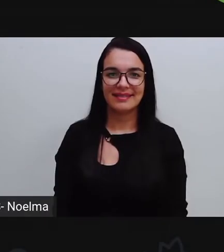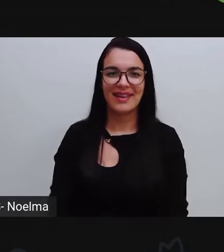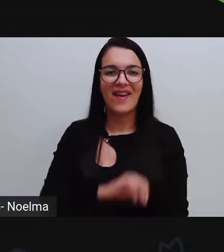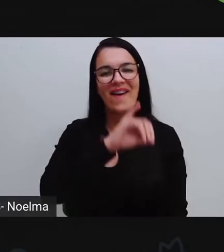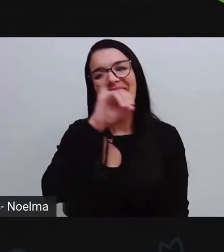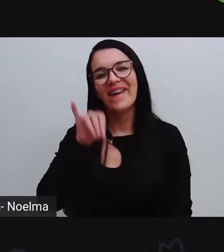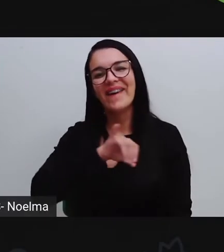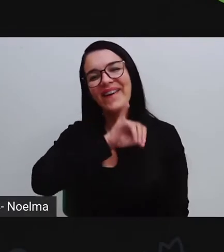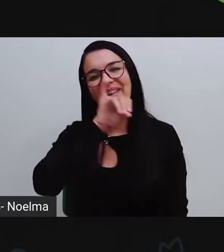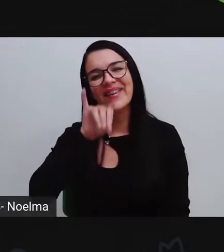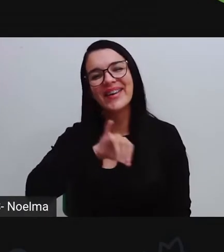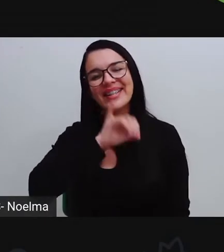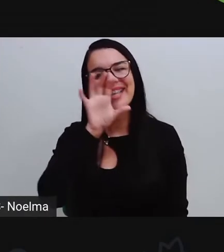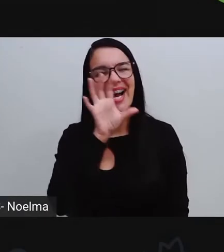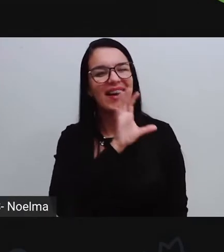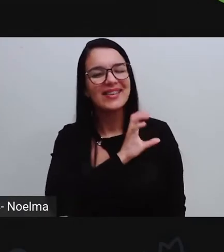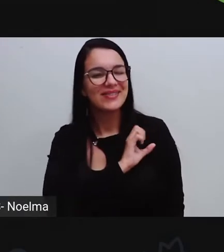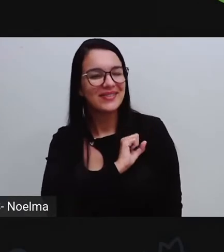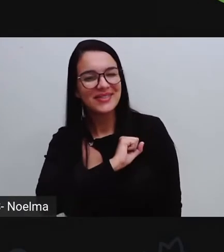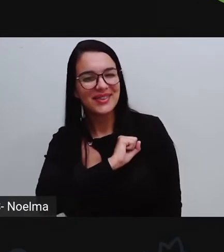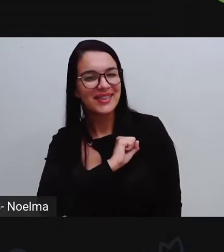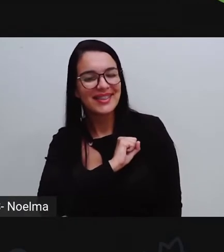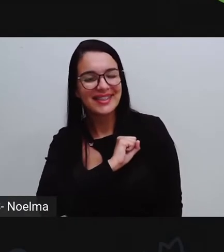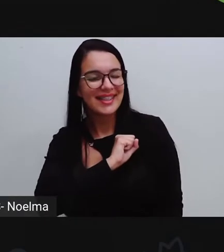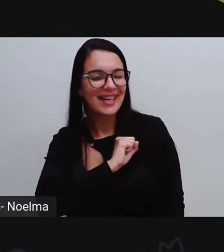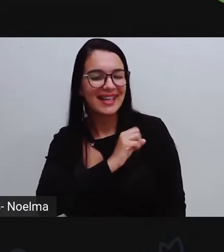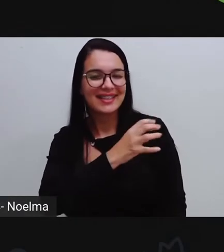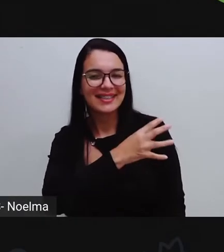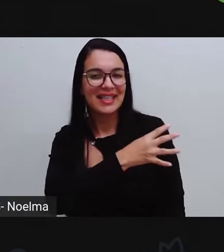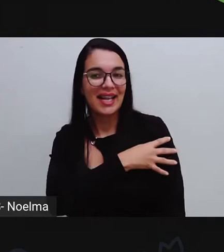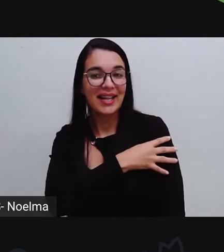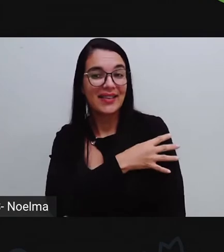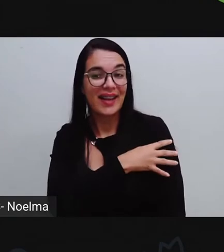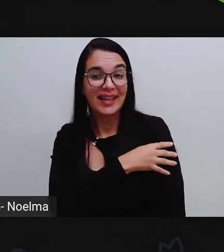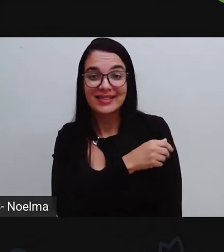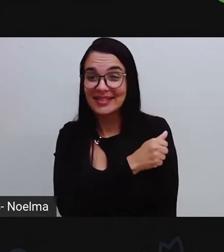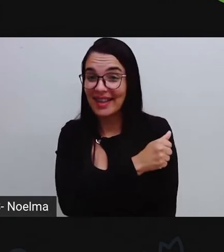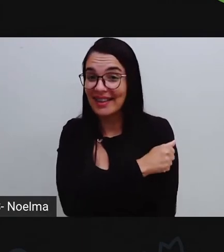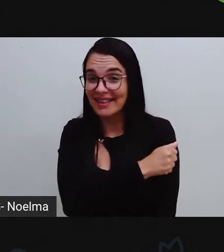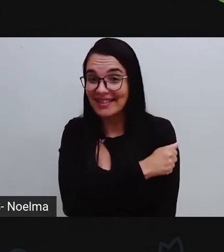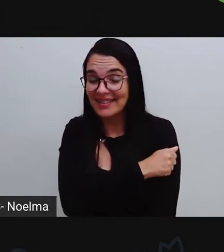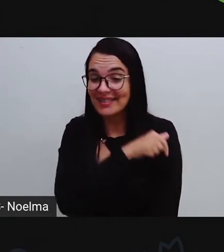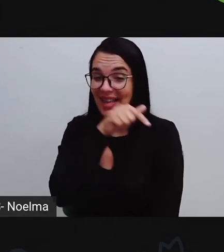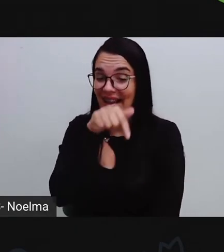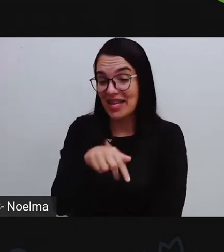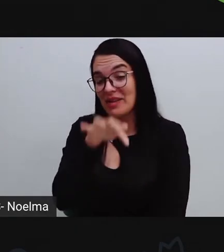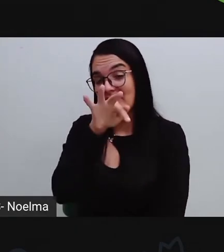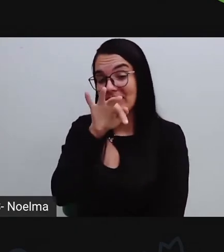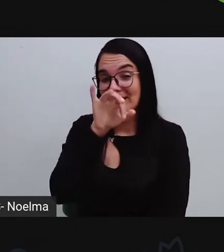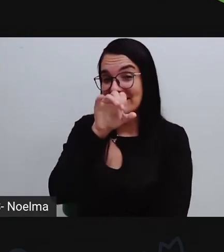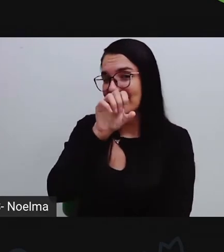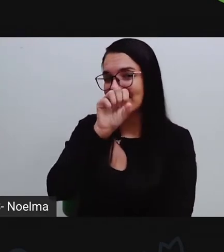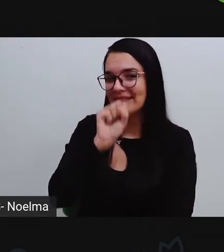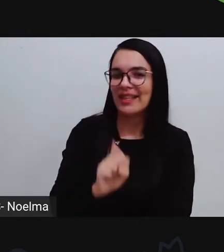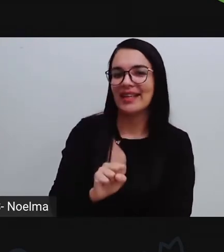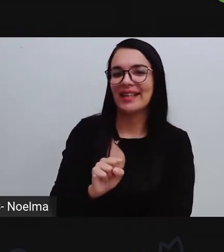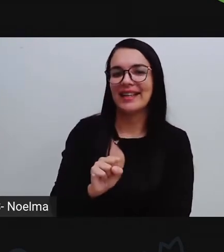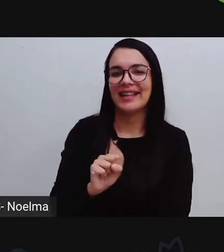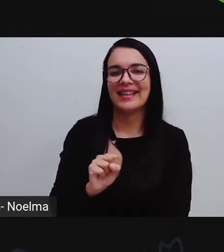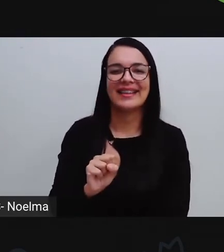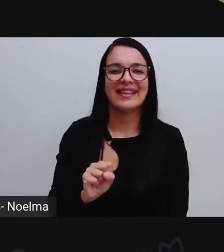Olá, meus amores, meus queridos e amados alunos da cidade de Feira de Cantana, nossos